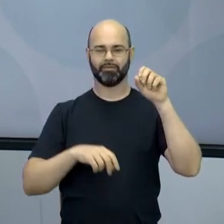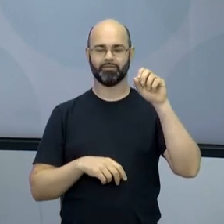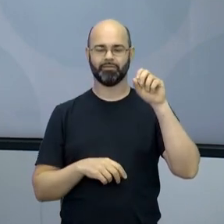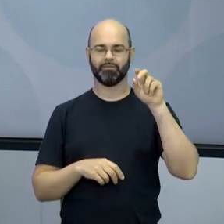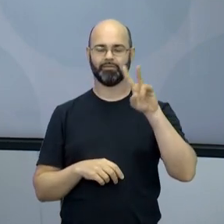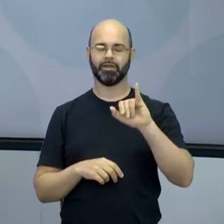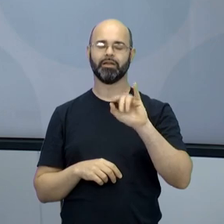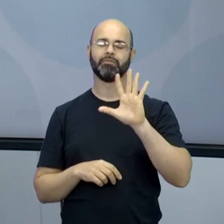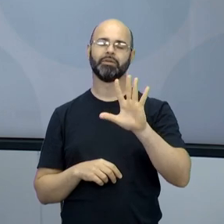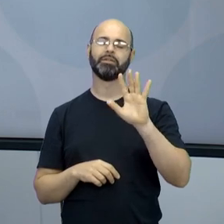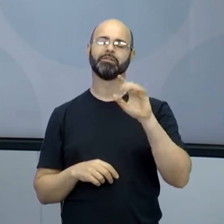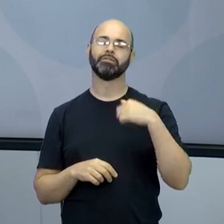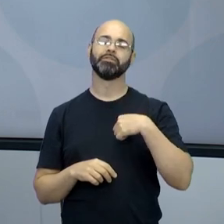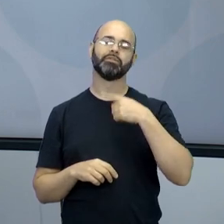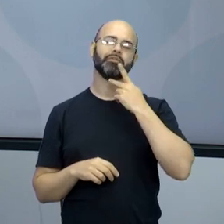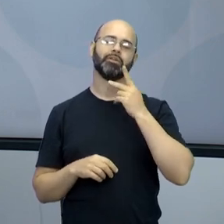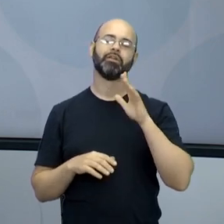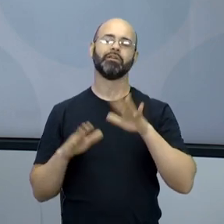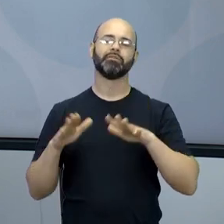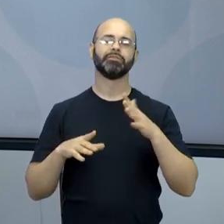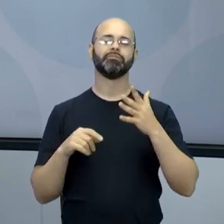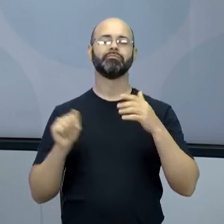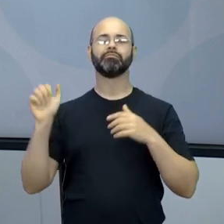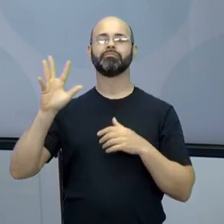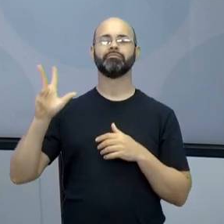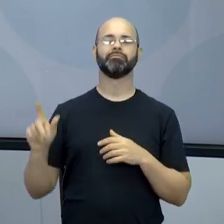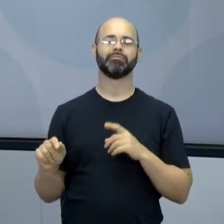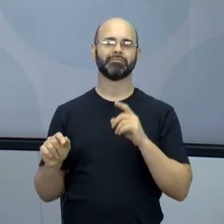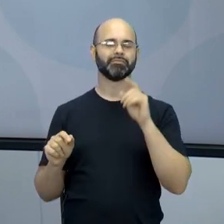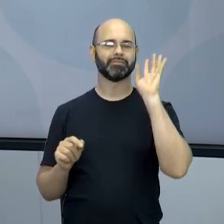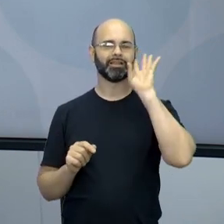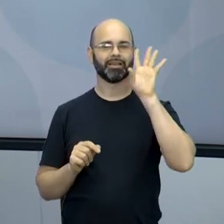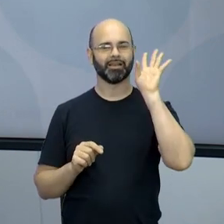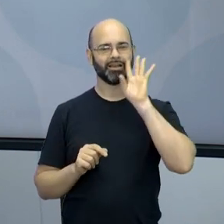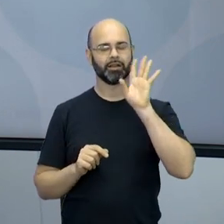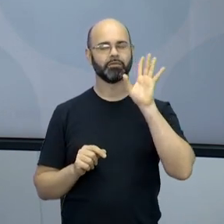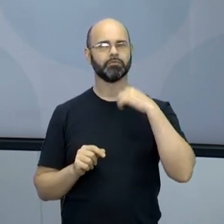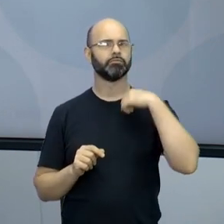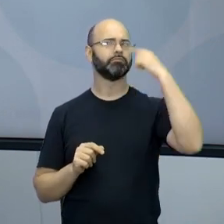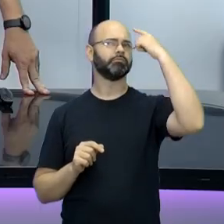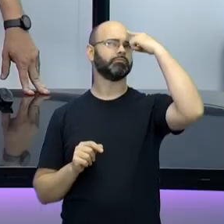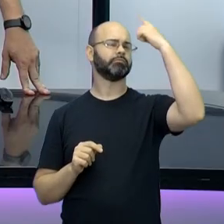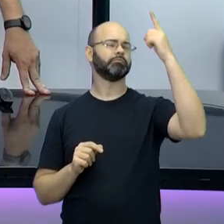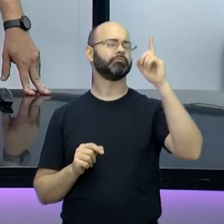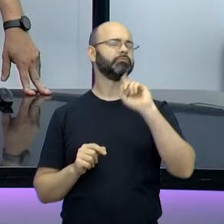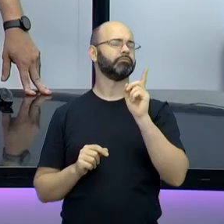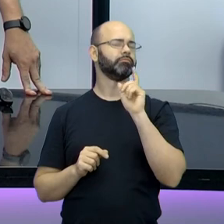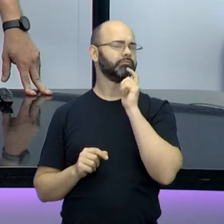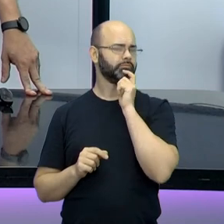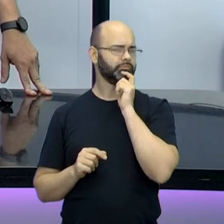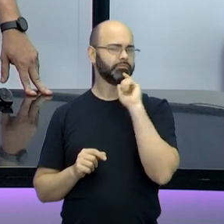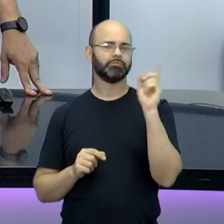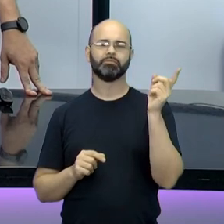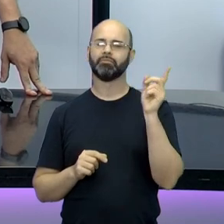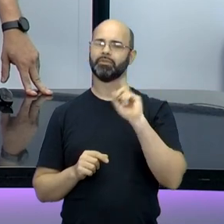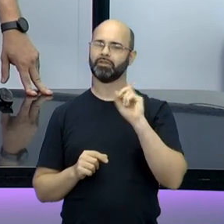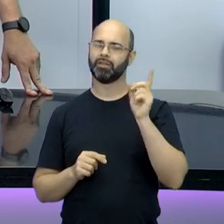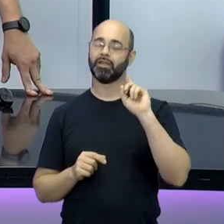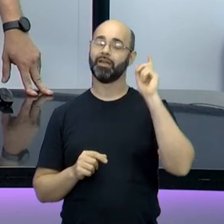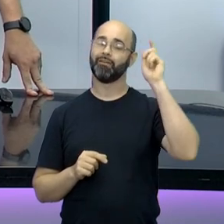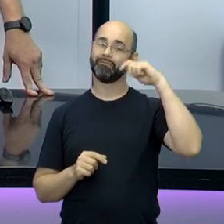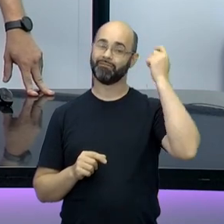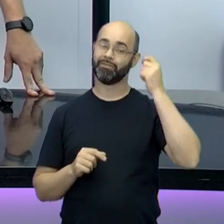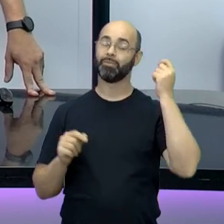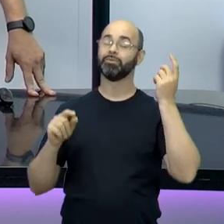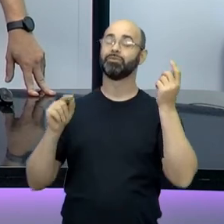muito filme que fala cinema africano, que é bem legal. Aí eu me dei conta, não. Não é filme africano. filme retratando